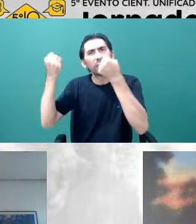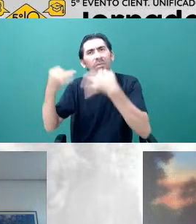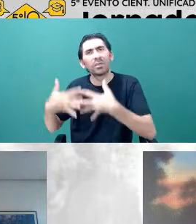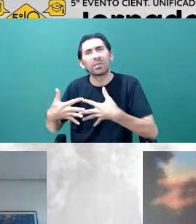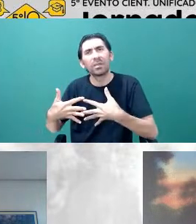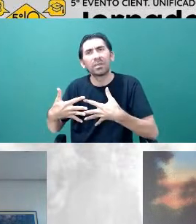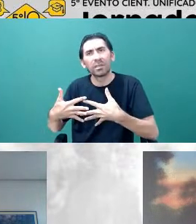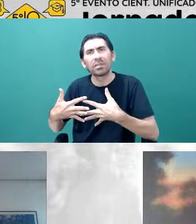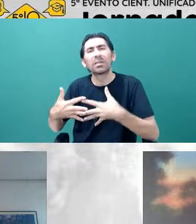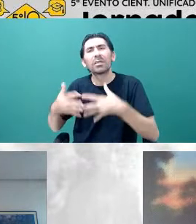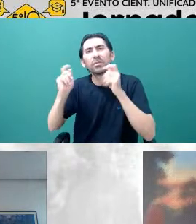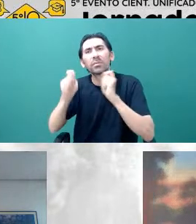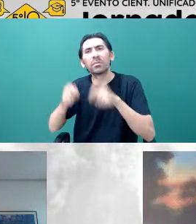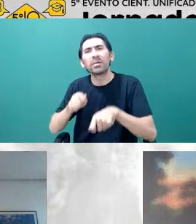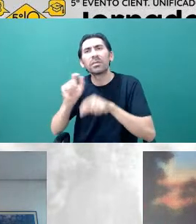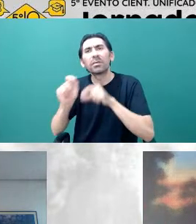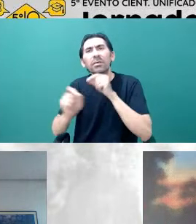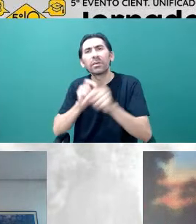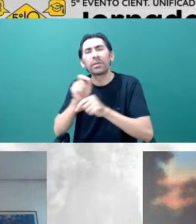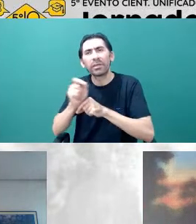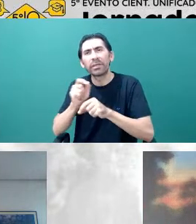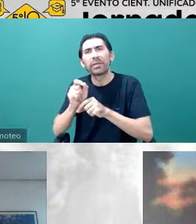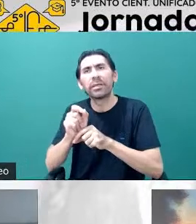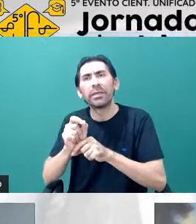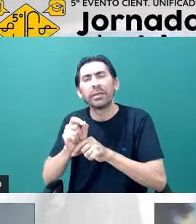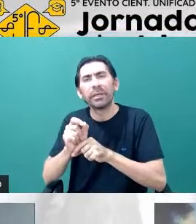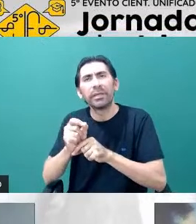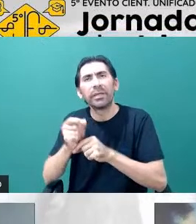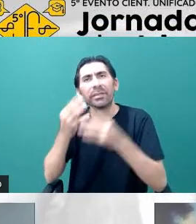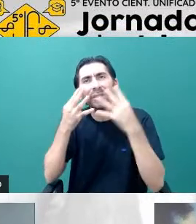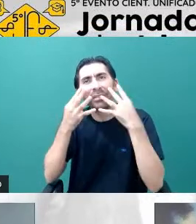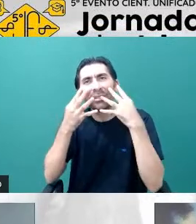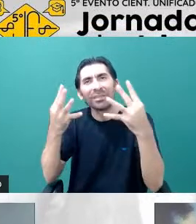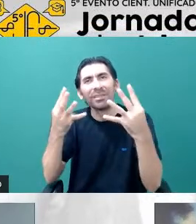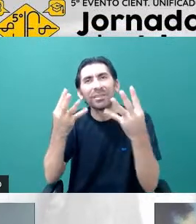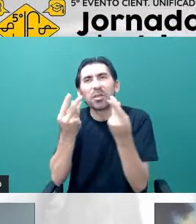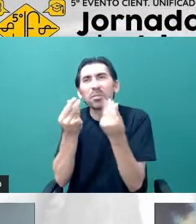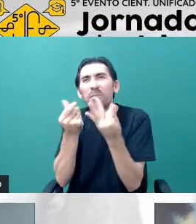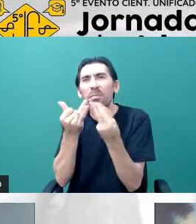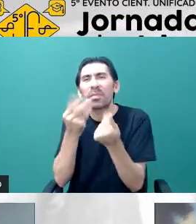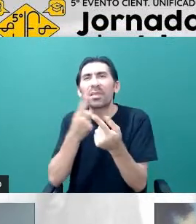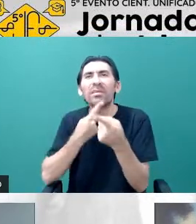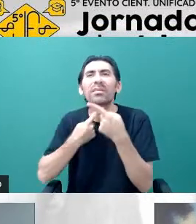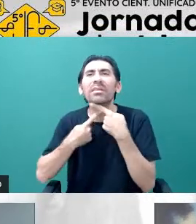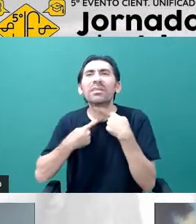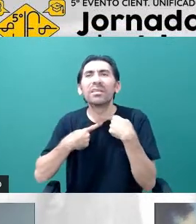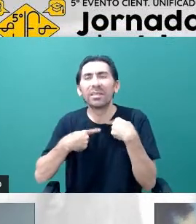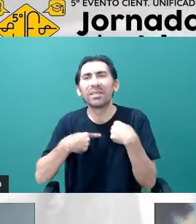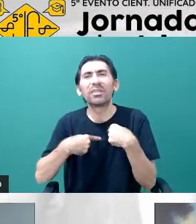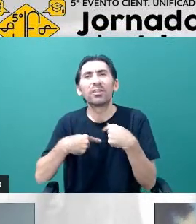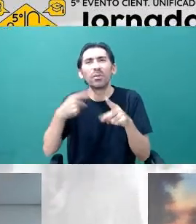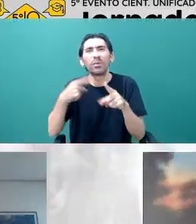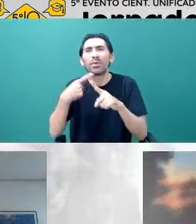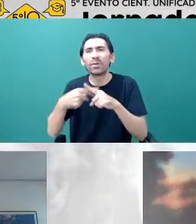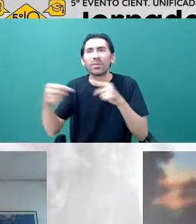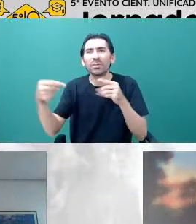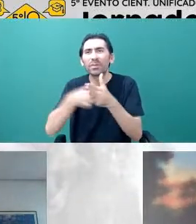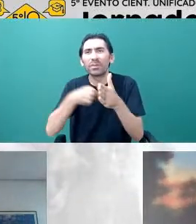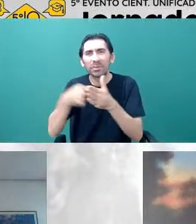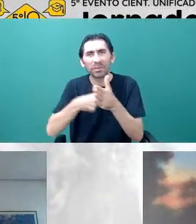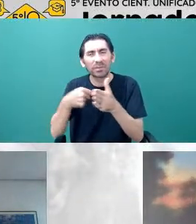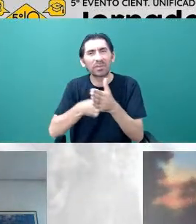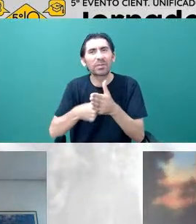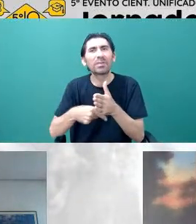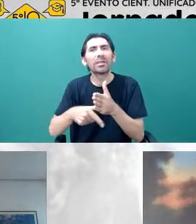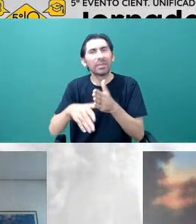é capaz de causar esse fascínio absurdo, porque nós estamos sempre atrás de perguntas que a princípio parecem